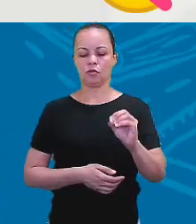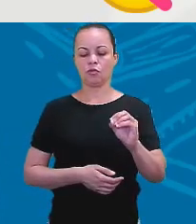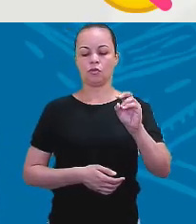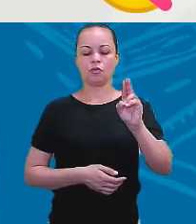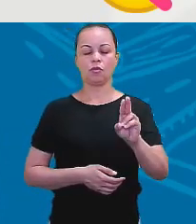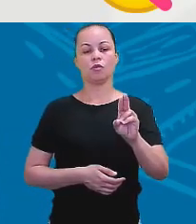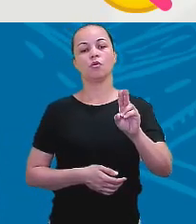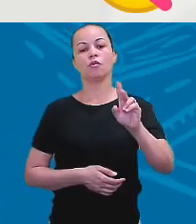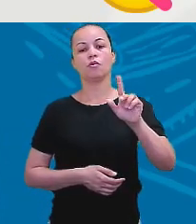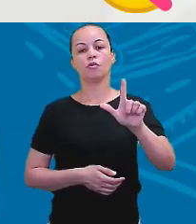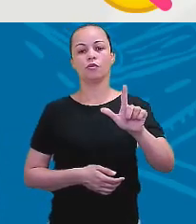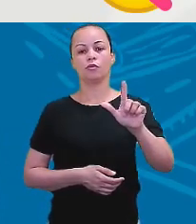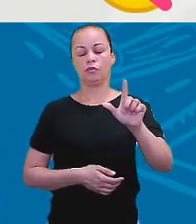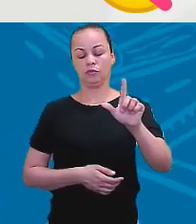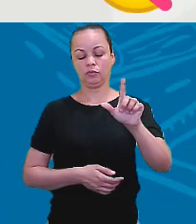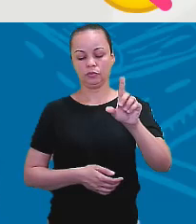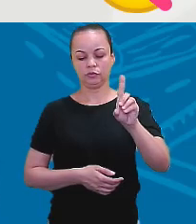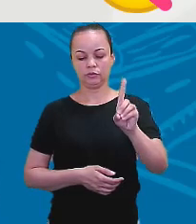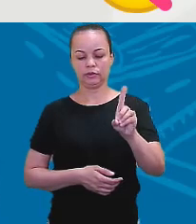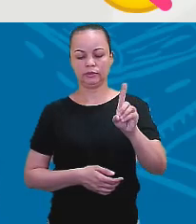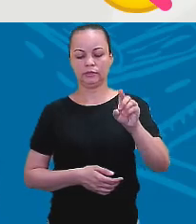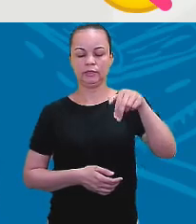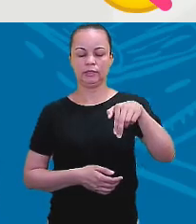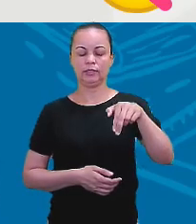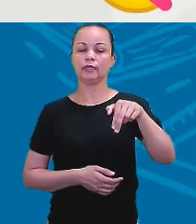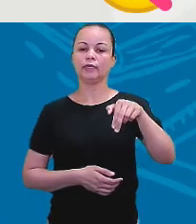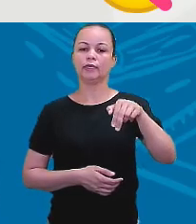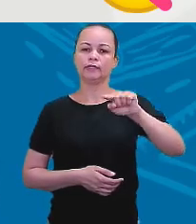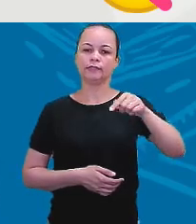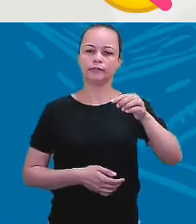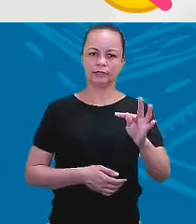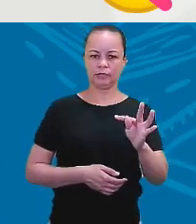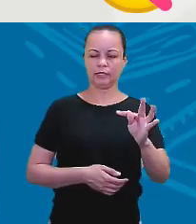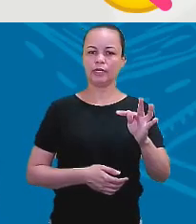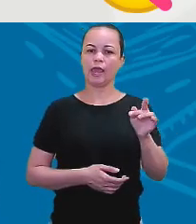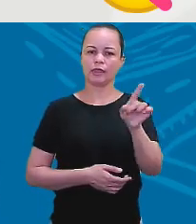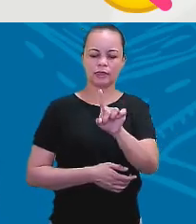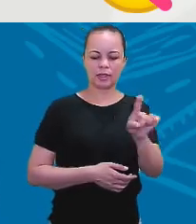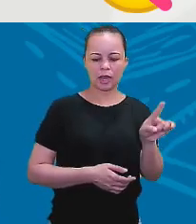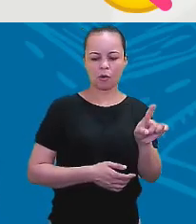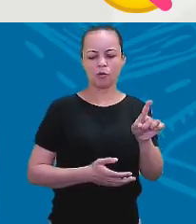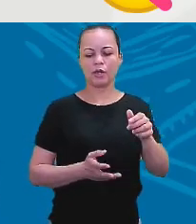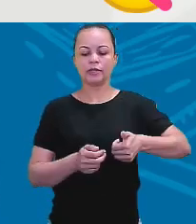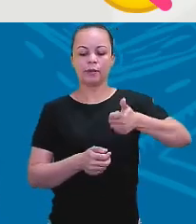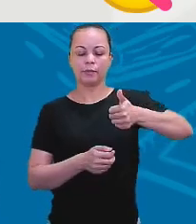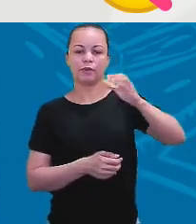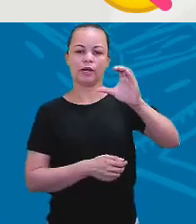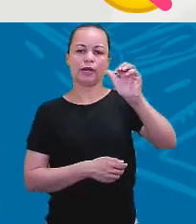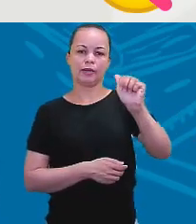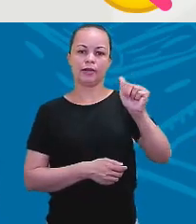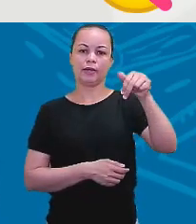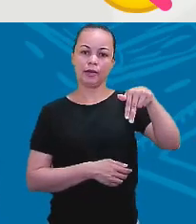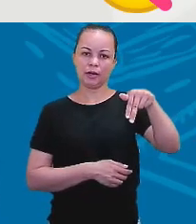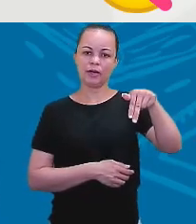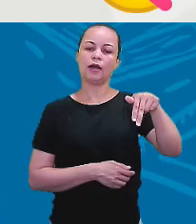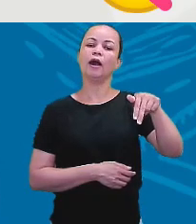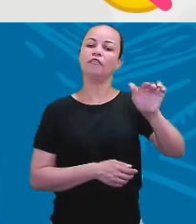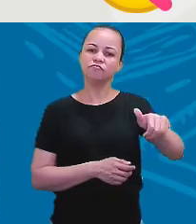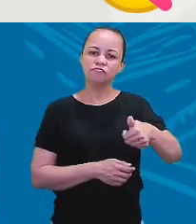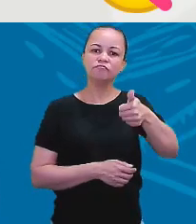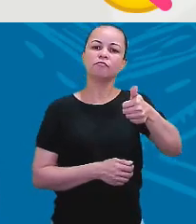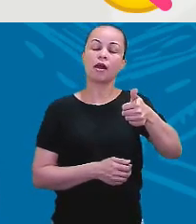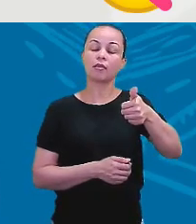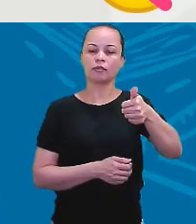Could é positivo. Quando a primeira parte da frase afirma, a segunda nega. E quando a primeira parte da frase nega, a